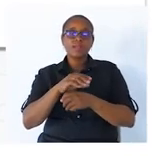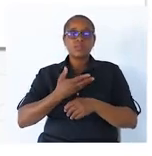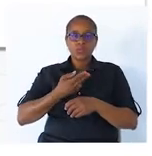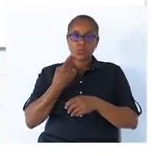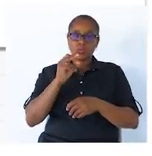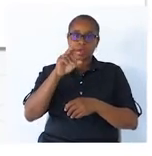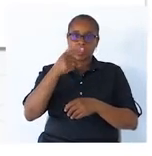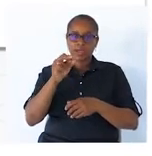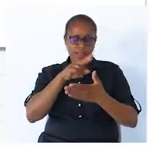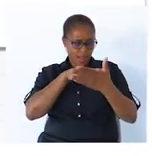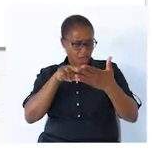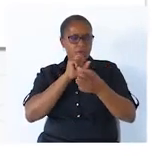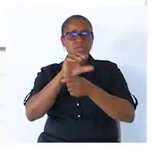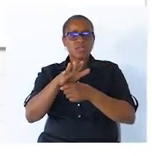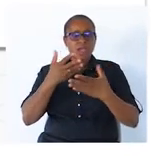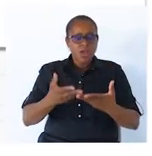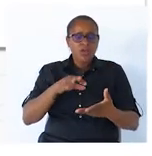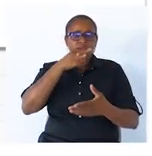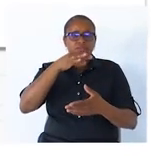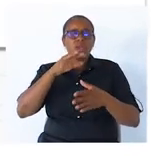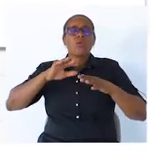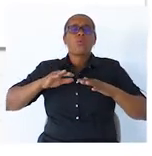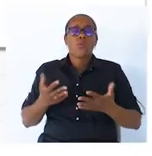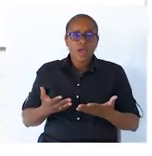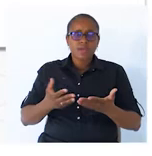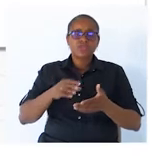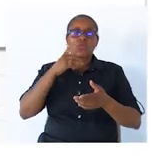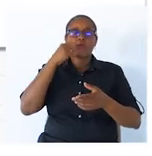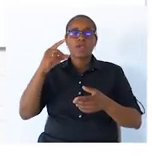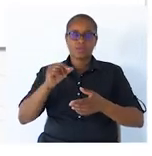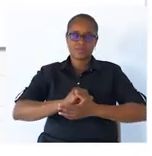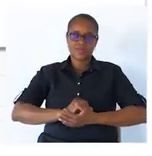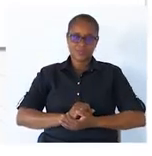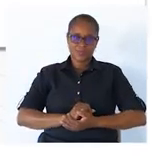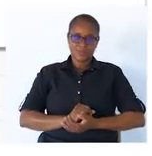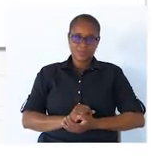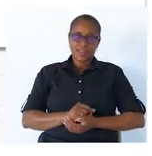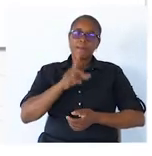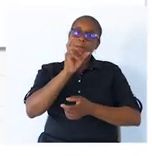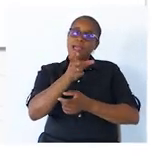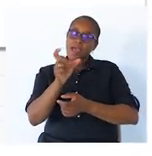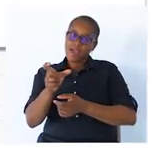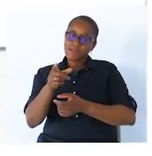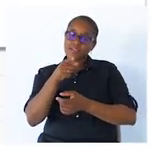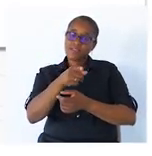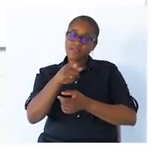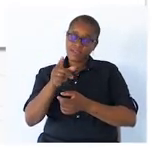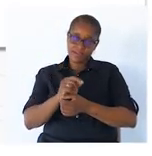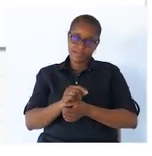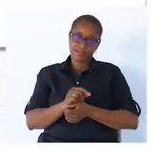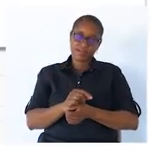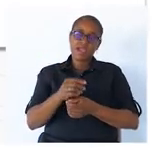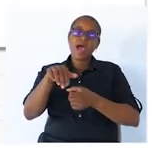a mensagem. Agora, digam-me quais são os verbos. Palavras que indicam